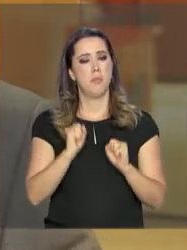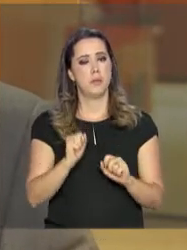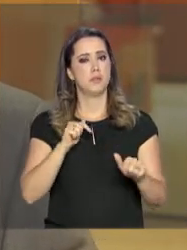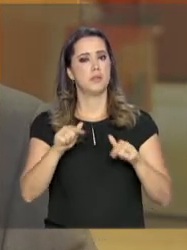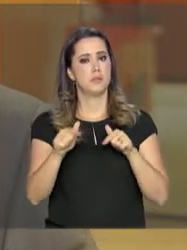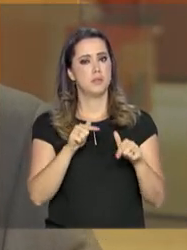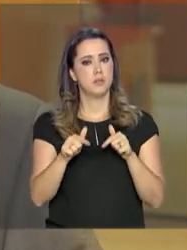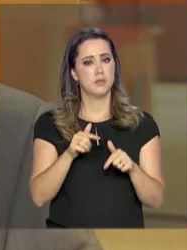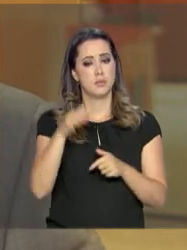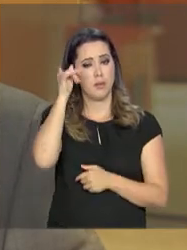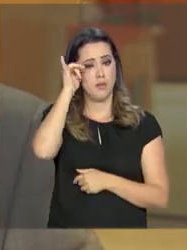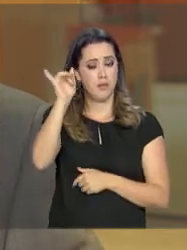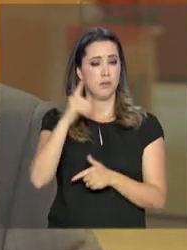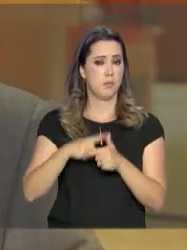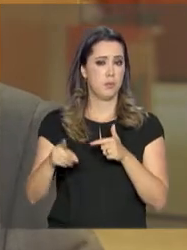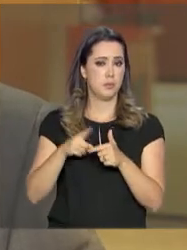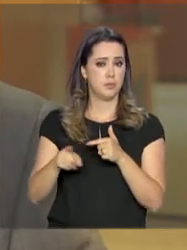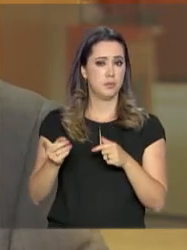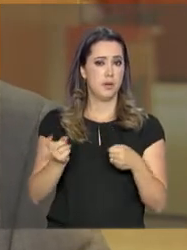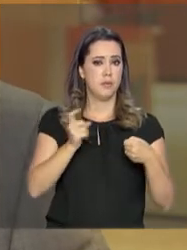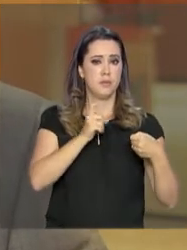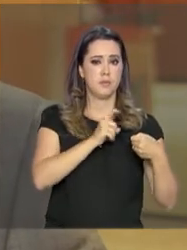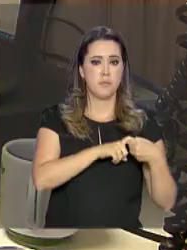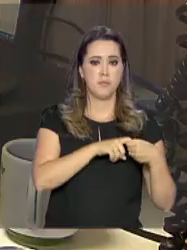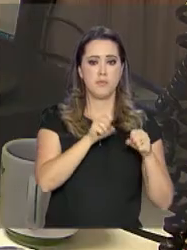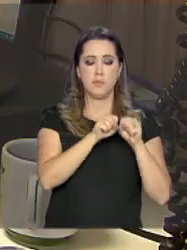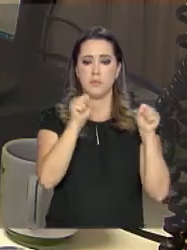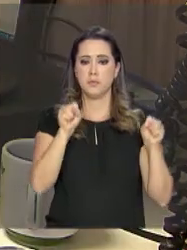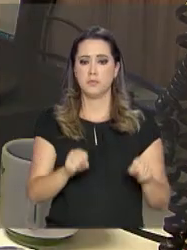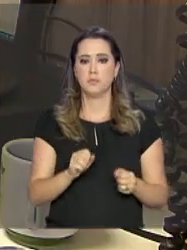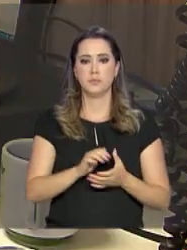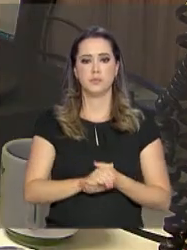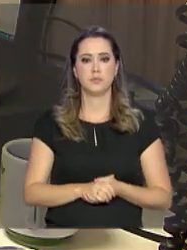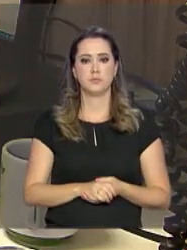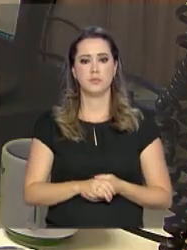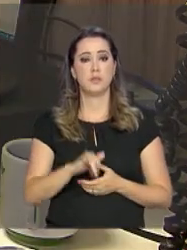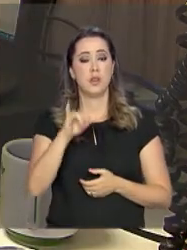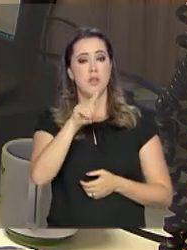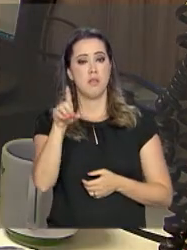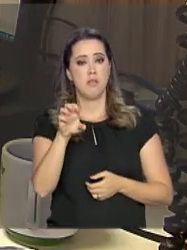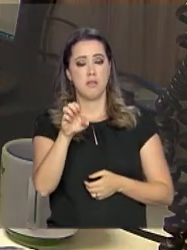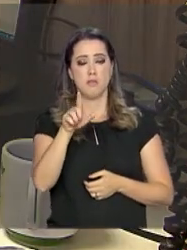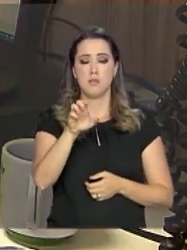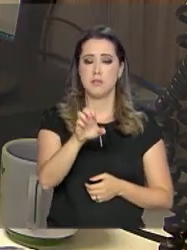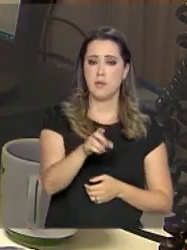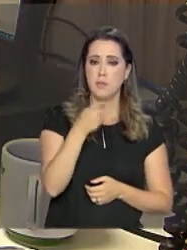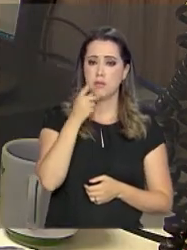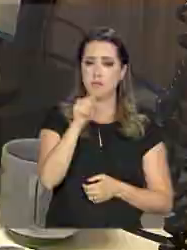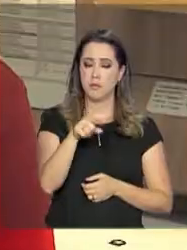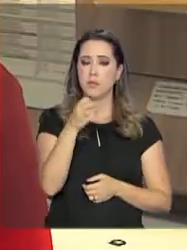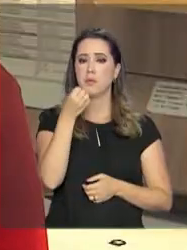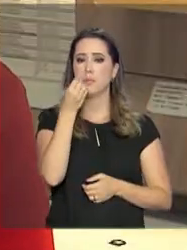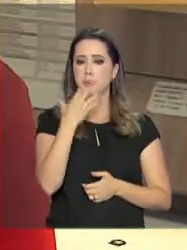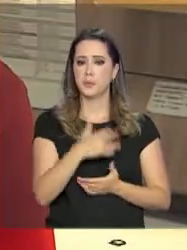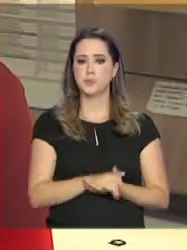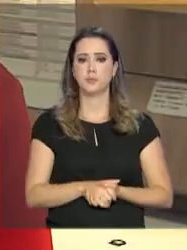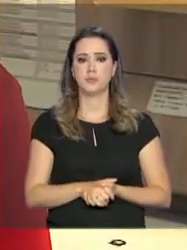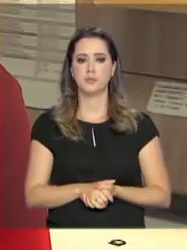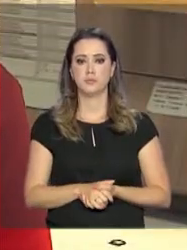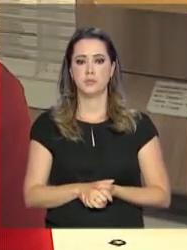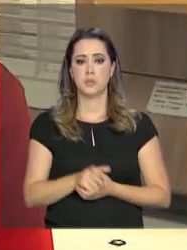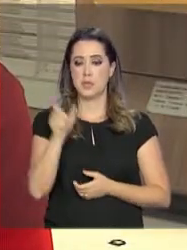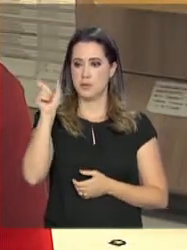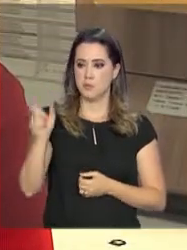e evitar a reincidência, o reingresso para sistema prisional. Para Isabelle, a iniciativa vale a pena. Elas vão voltar